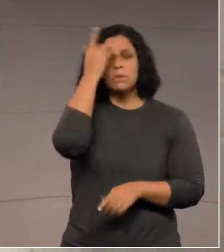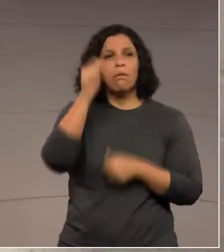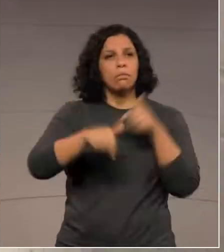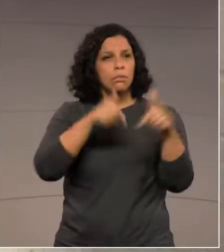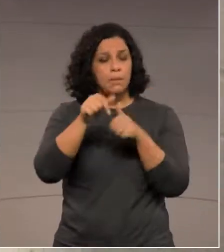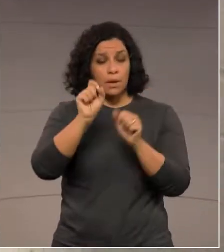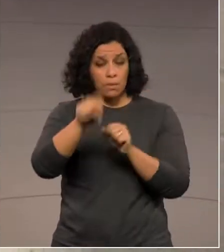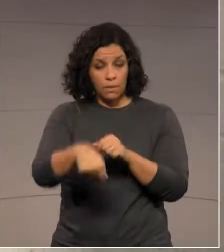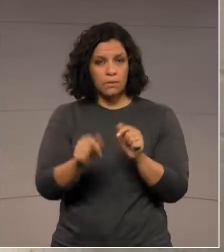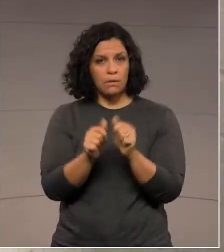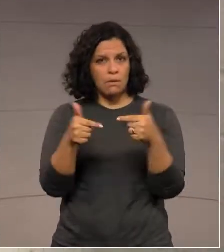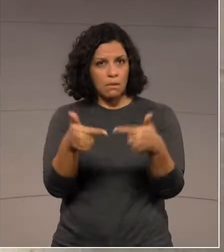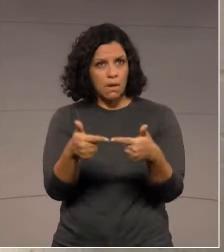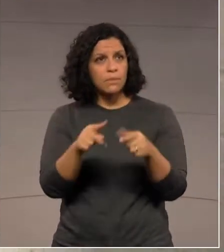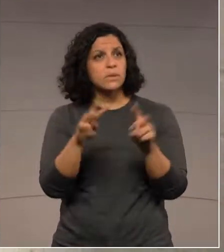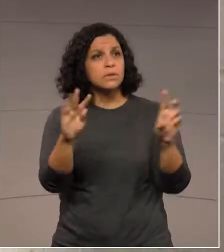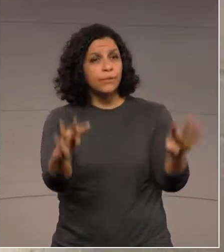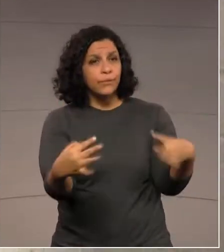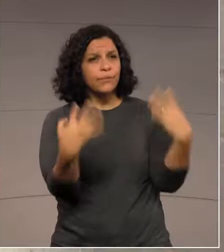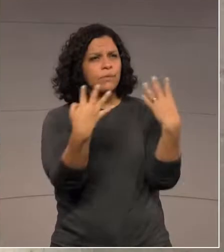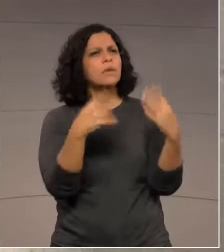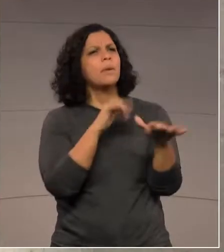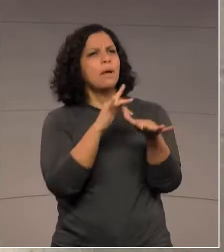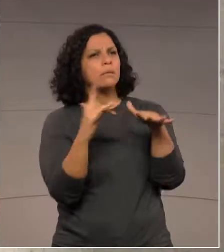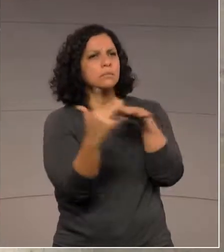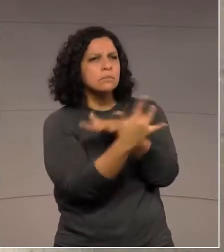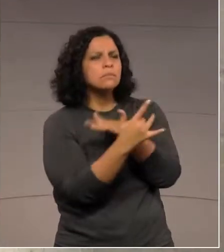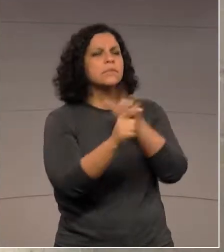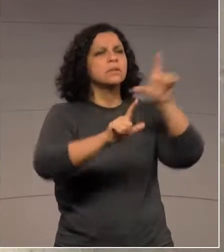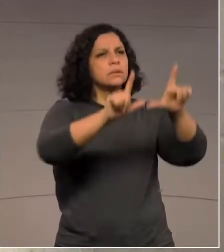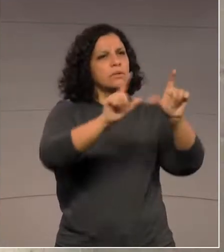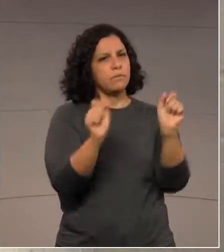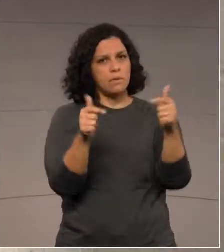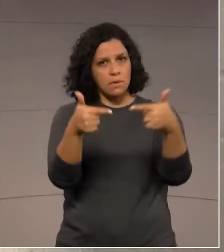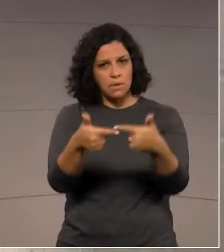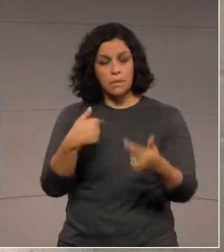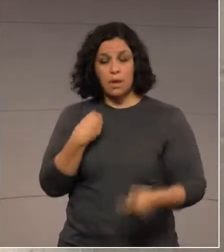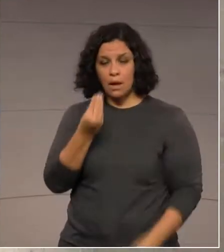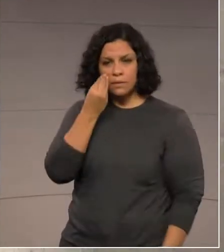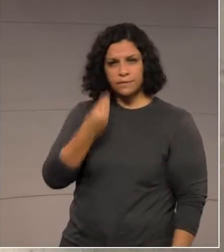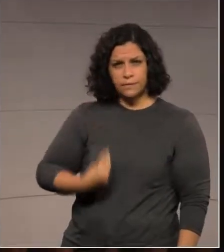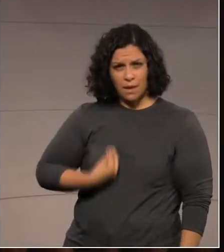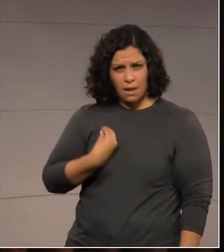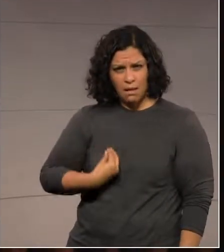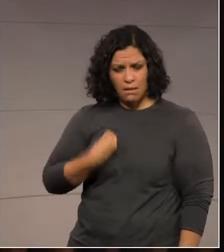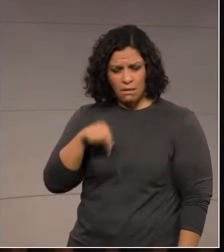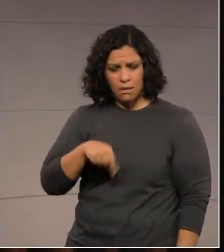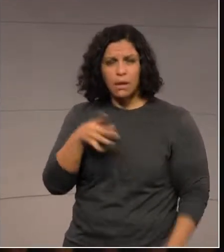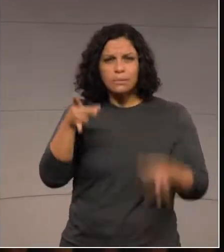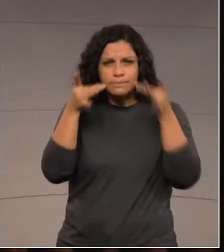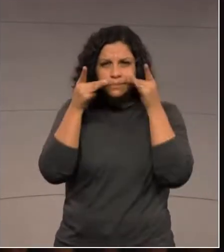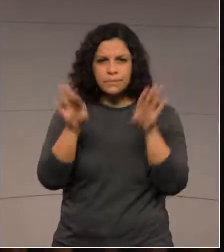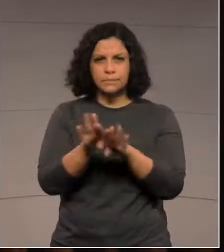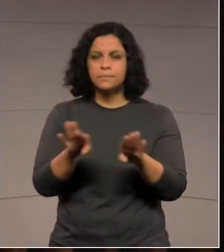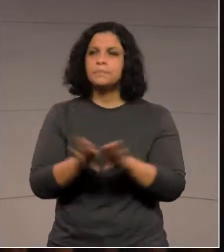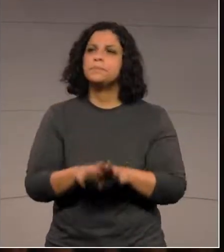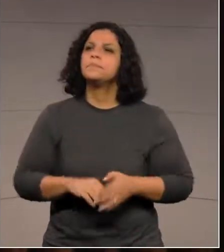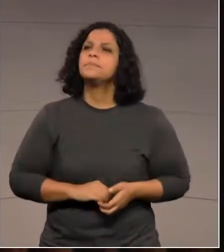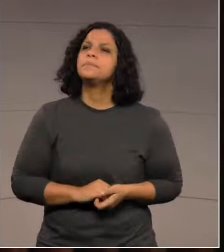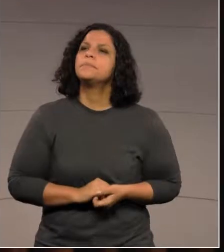casa, quem nos acompanha pelas redes sociais, pela TV, também aqui presencialmente. Quero falar de três assuntos